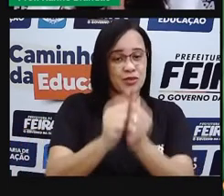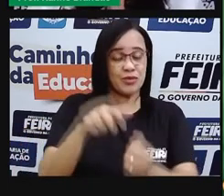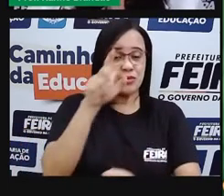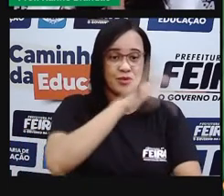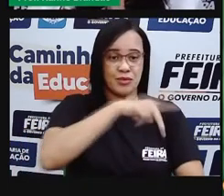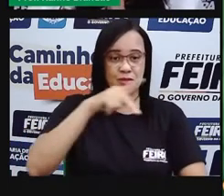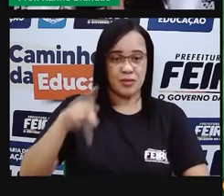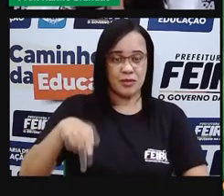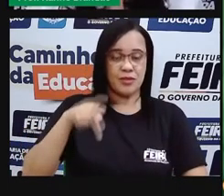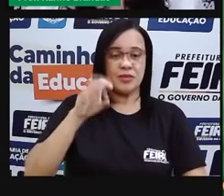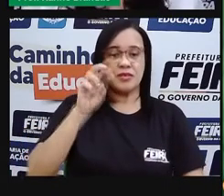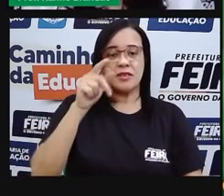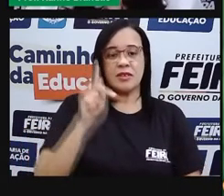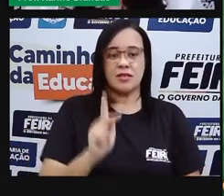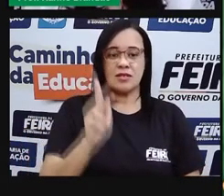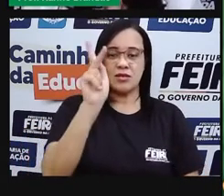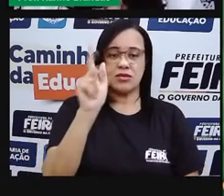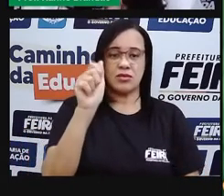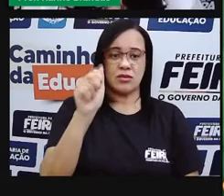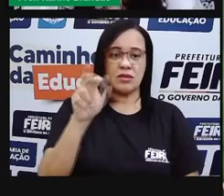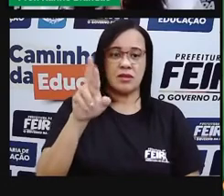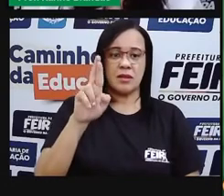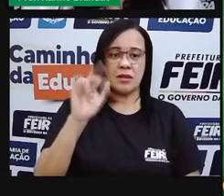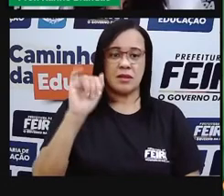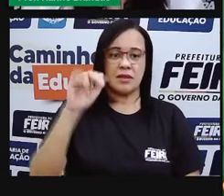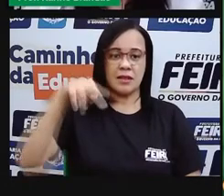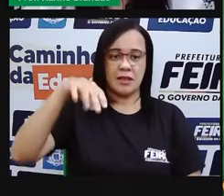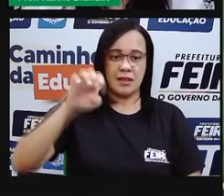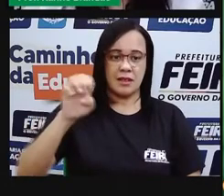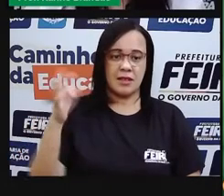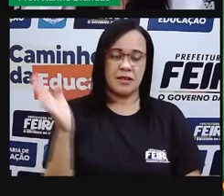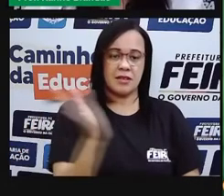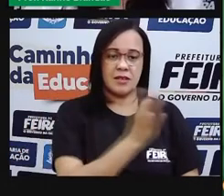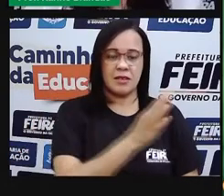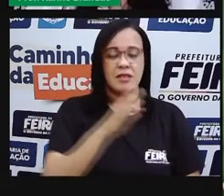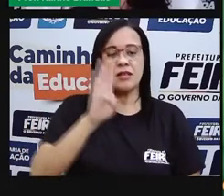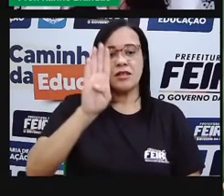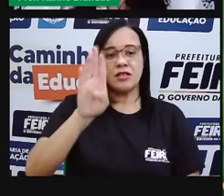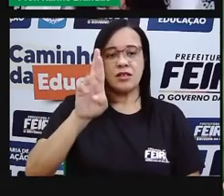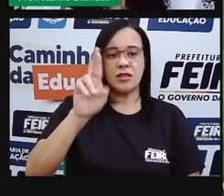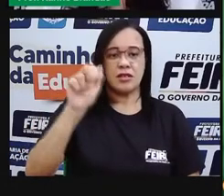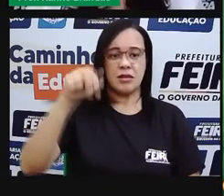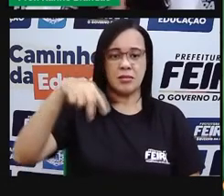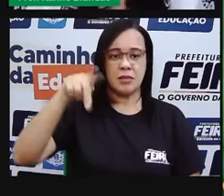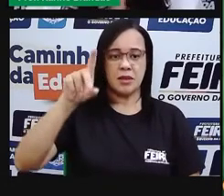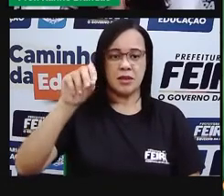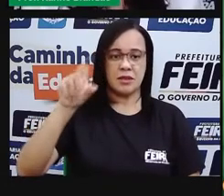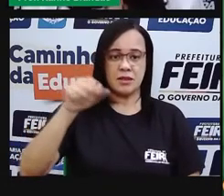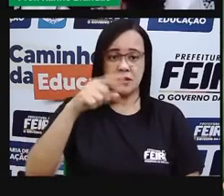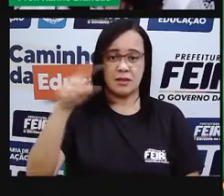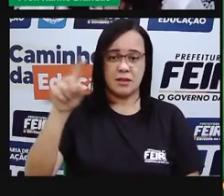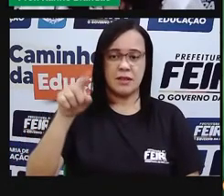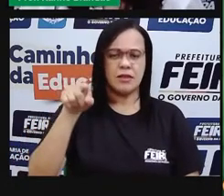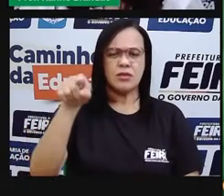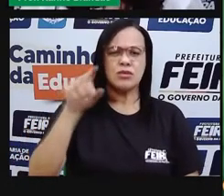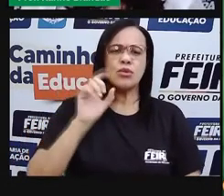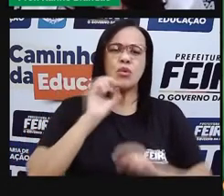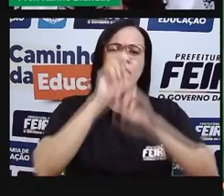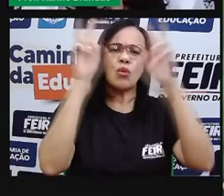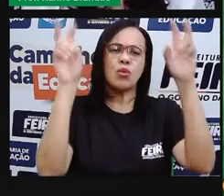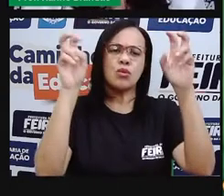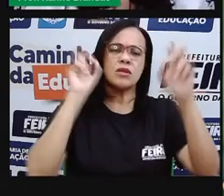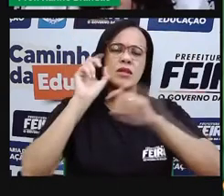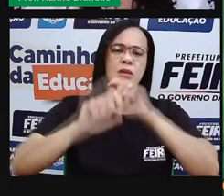A aula de hoje, ela tem como tema a água e as suas características. Para nós